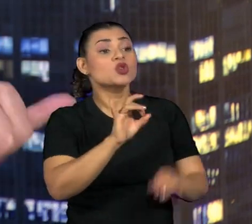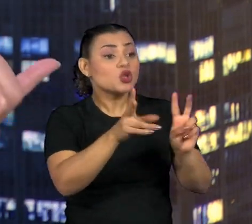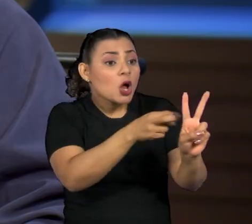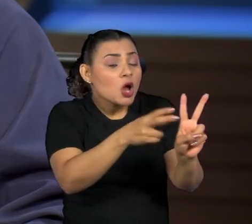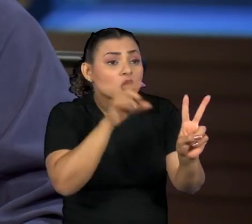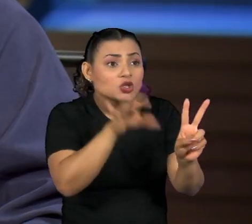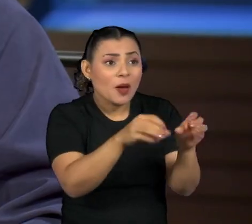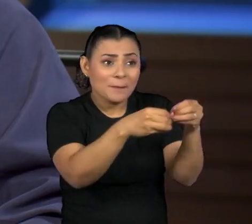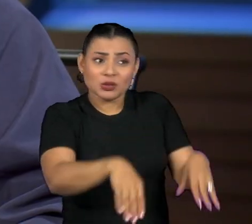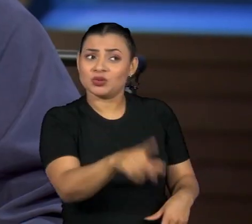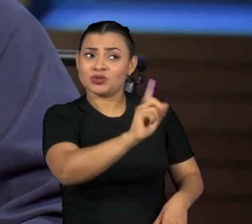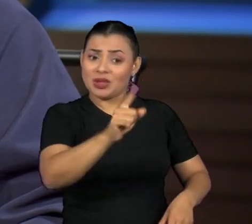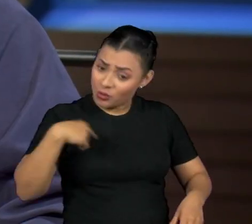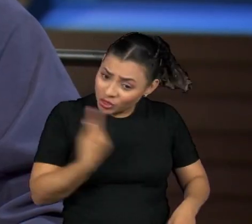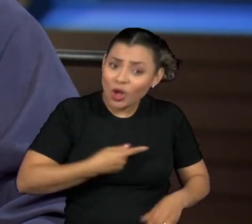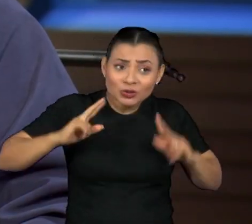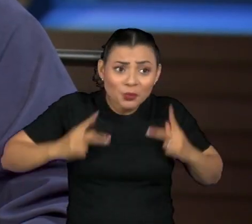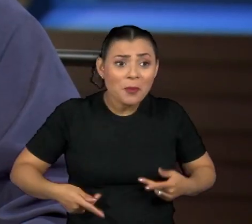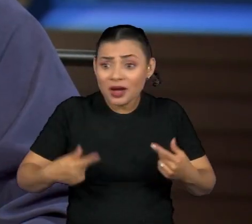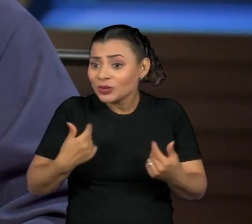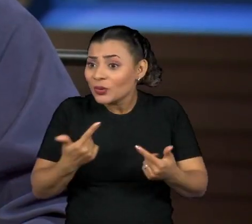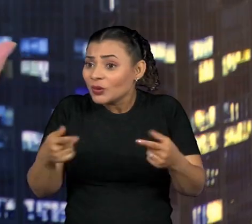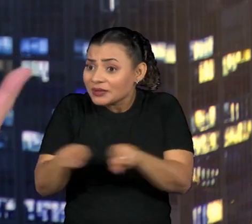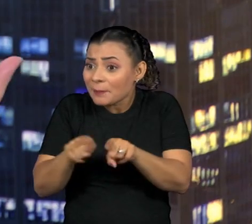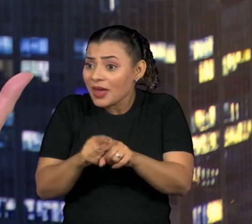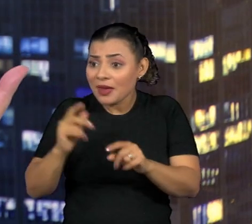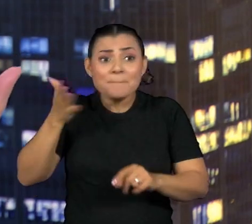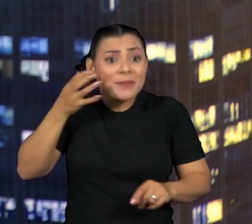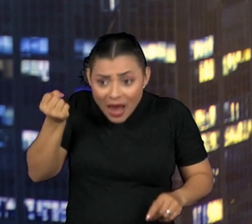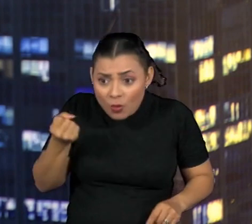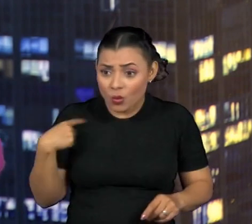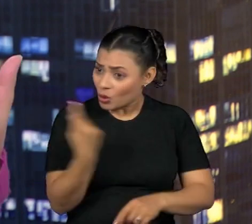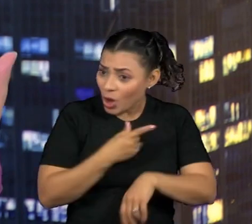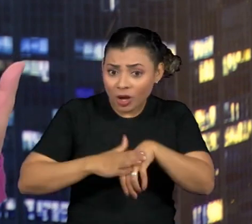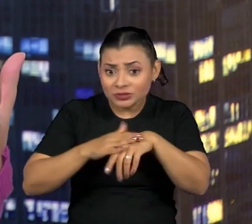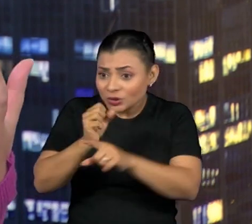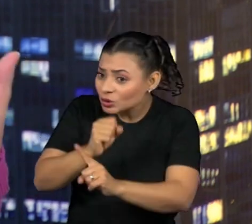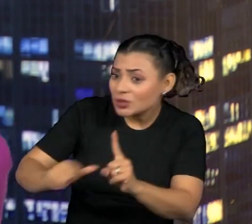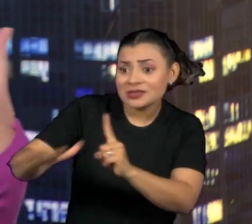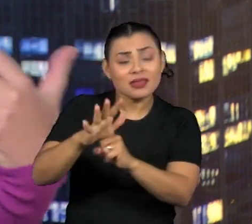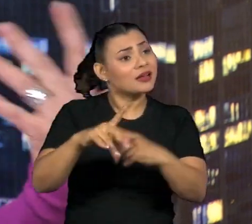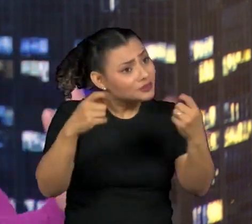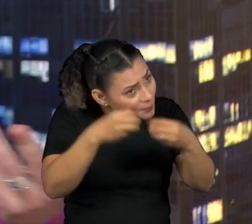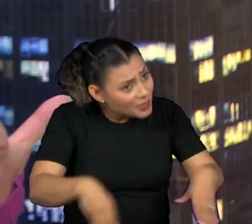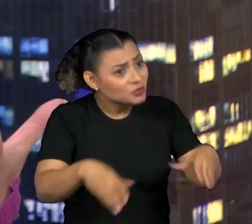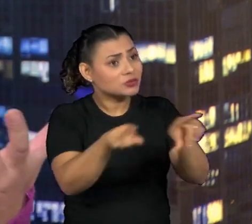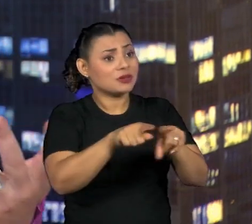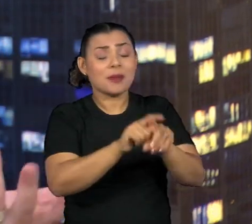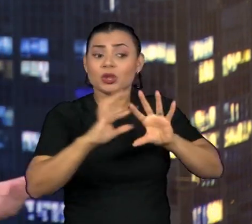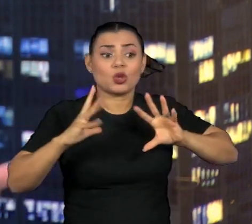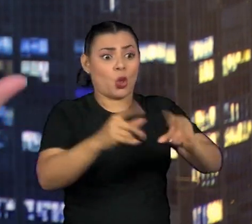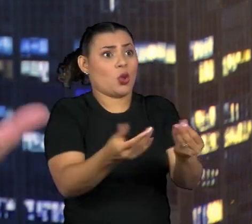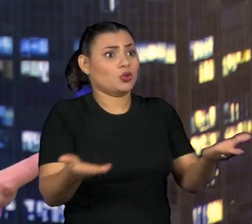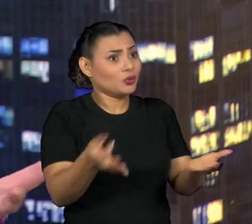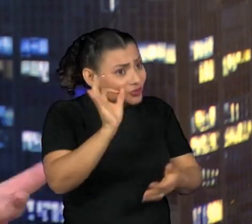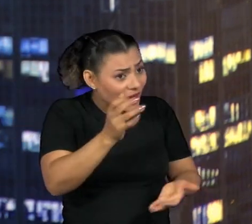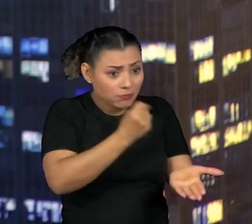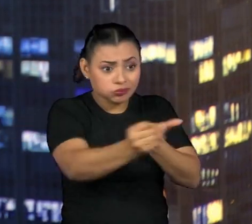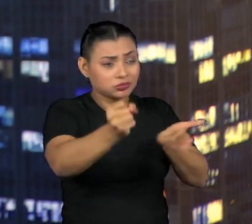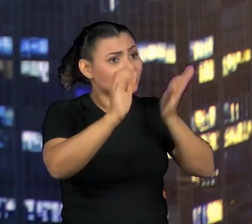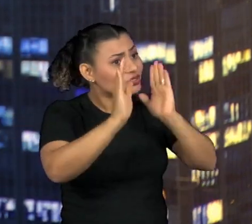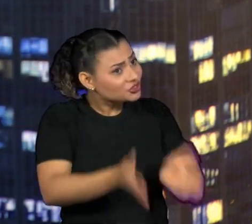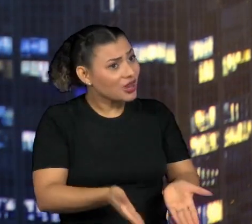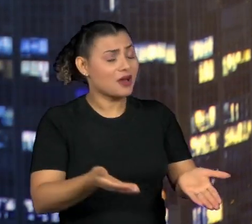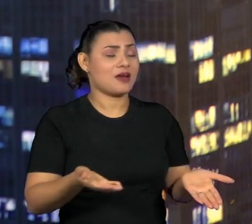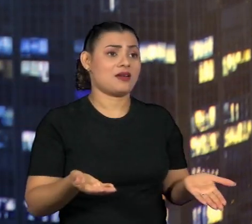sendo afetados, como nós estamos assistindo aí muito fortemente, mas que as consequências já estão no